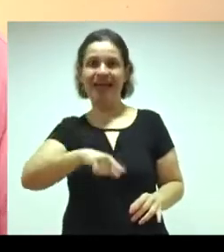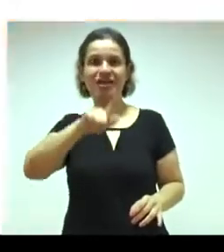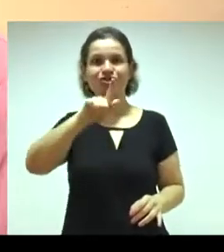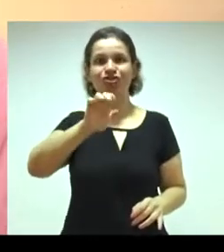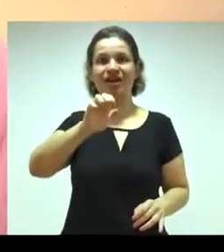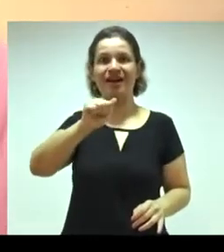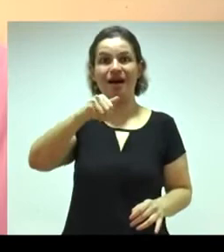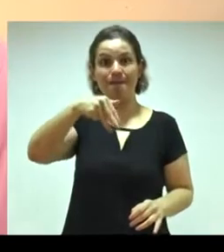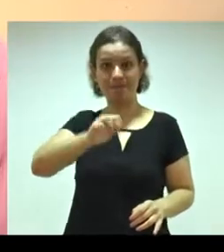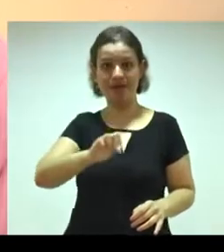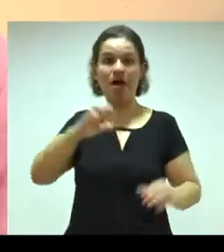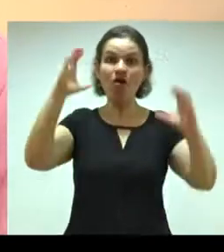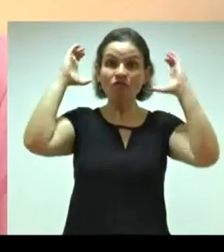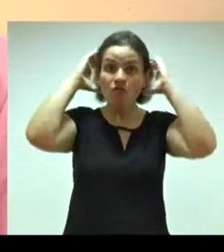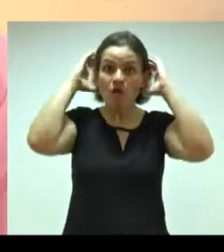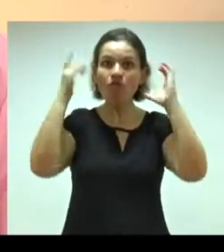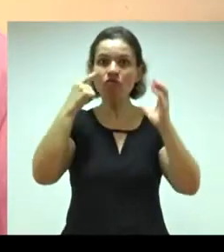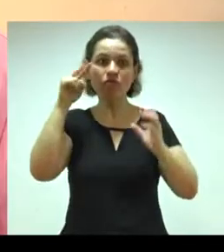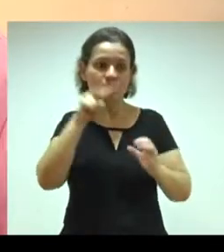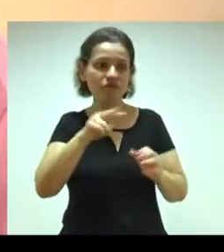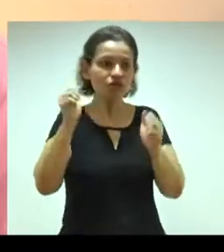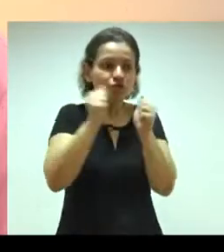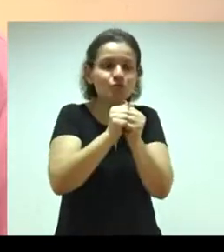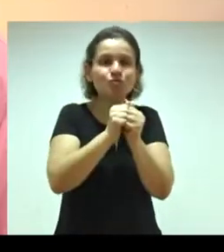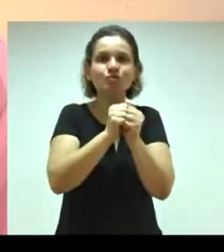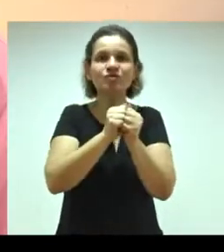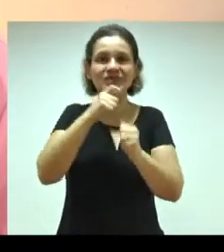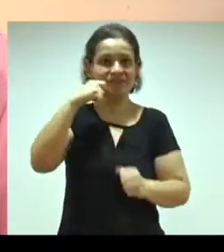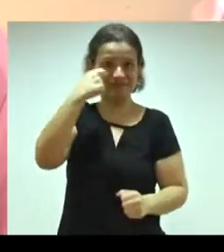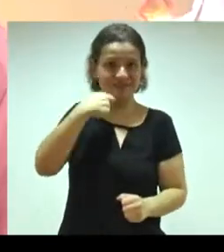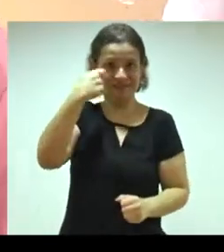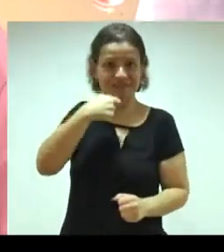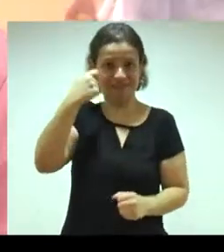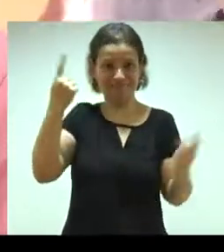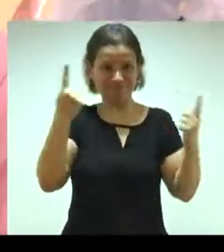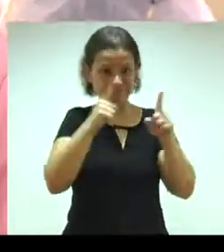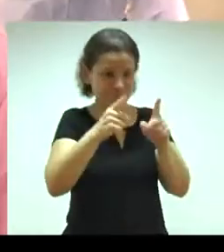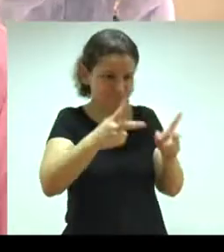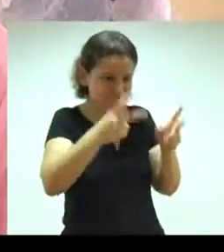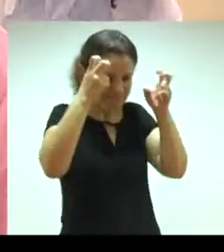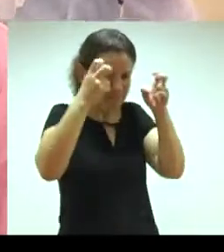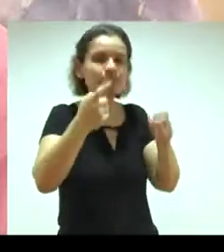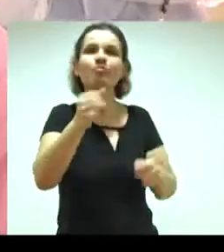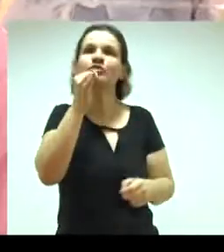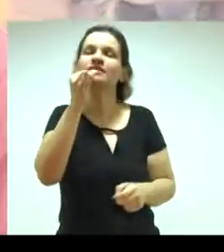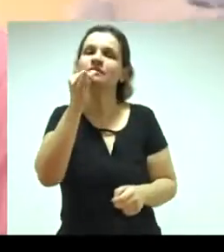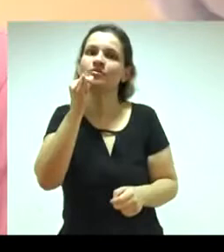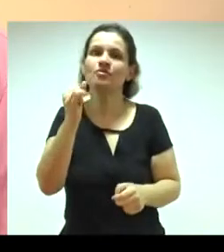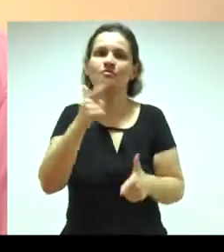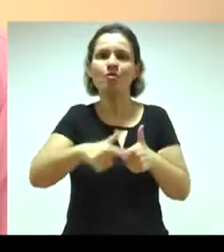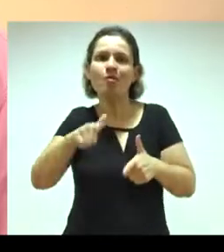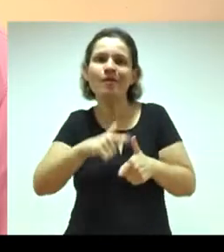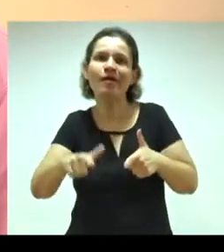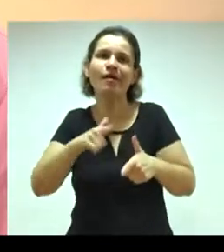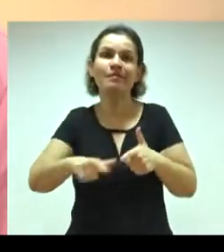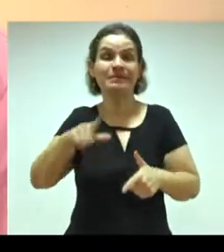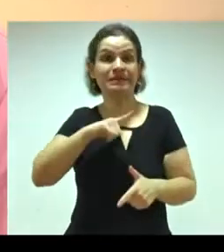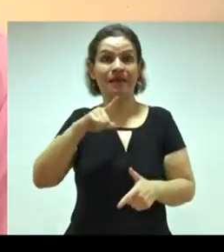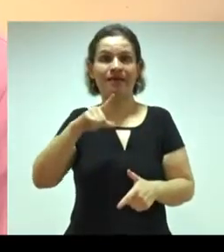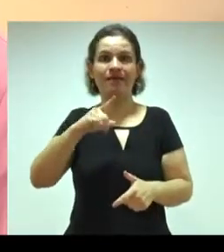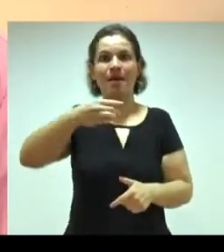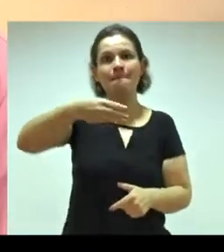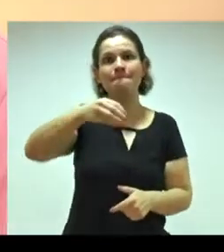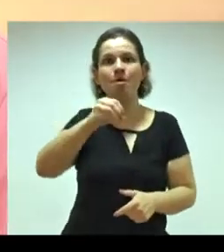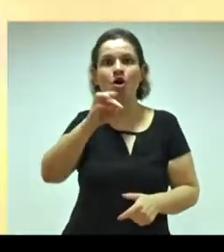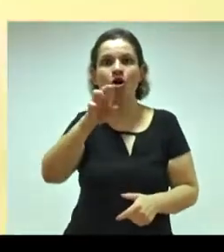Giane. Então, a fonoaudióloga, ela virá juntamente com o dentista na identificação, por exemplo, de alterações de